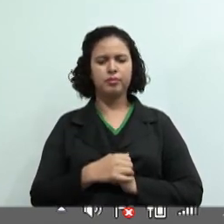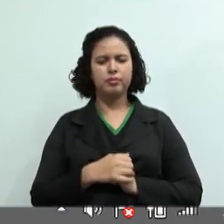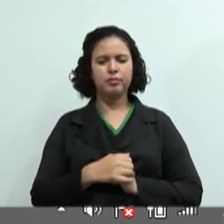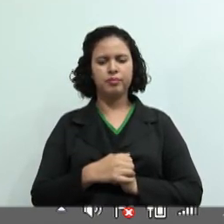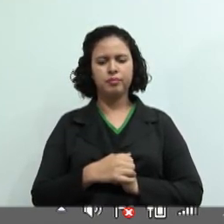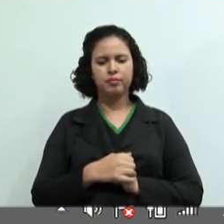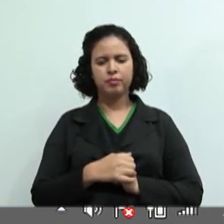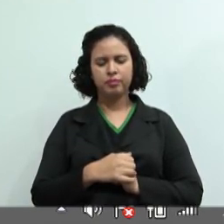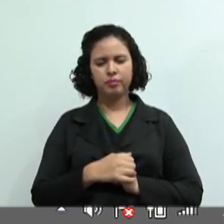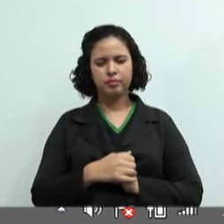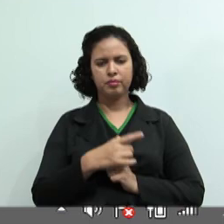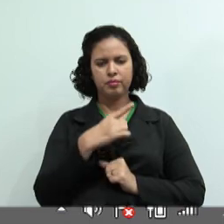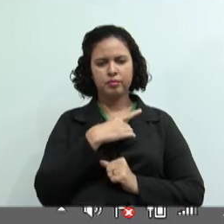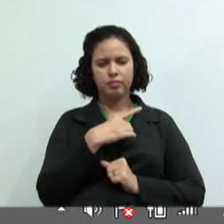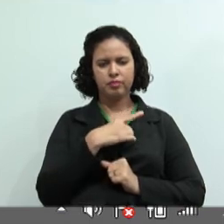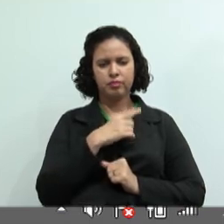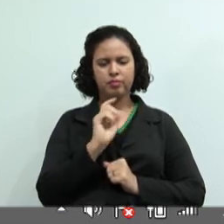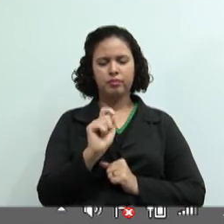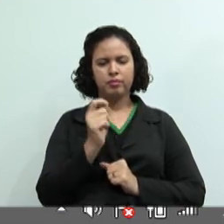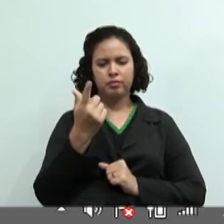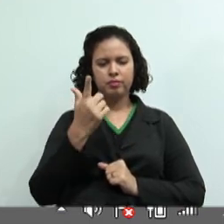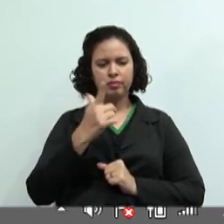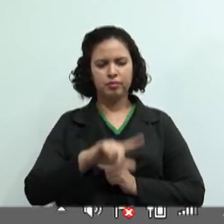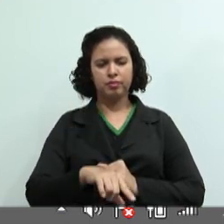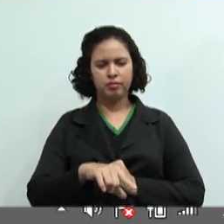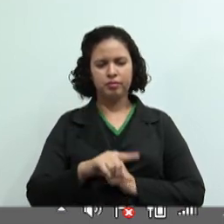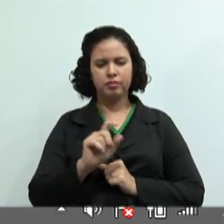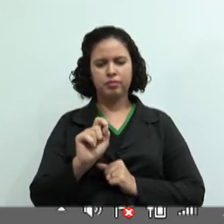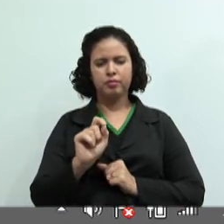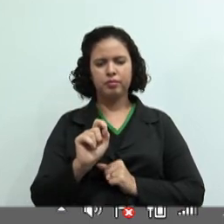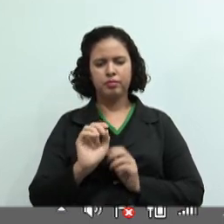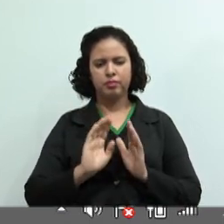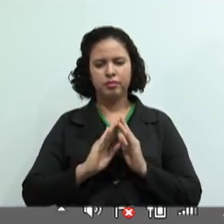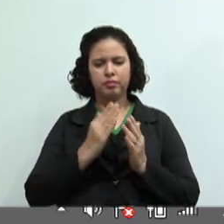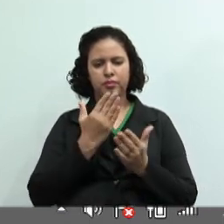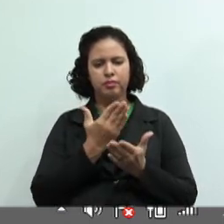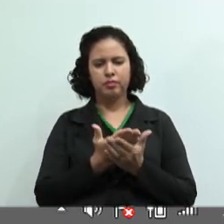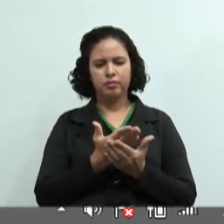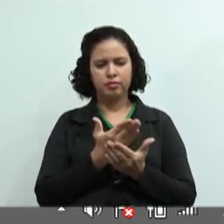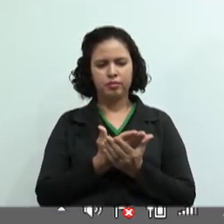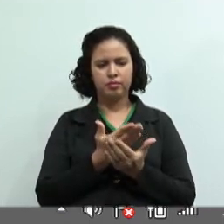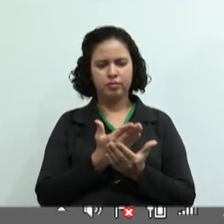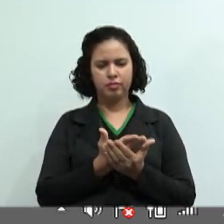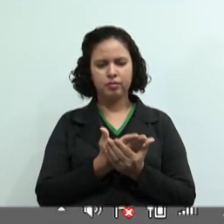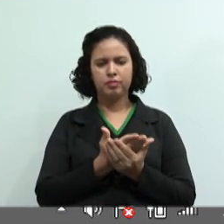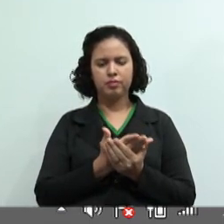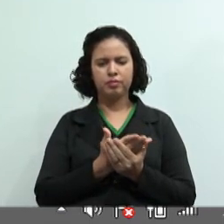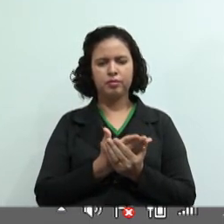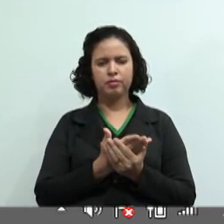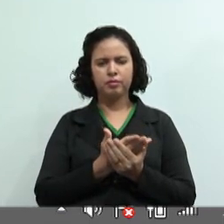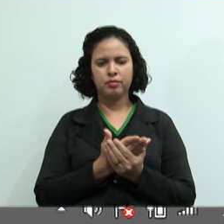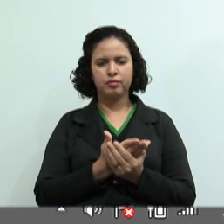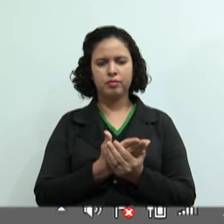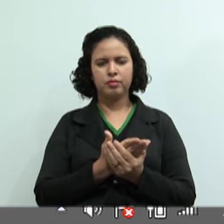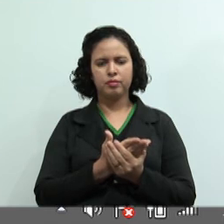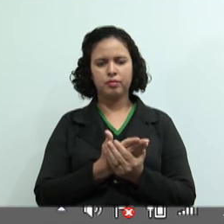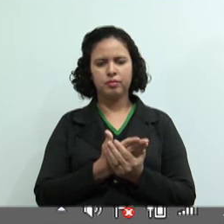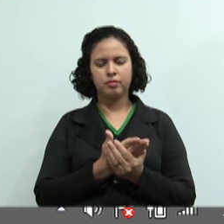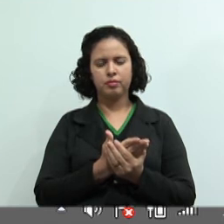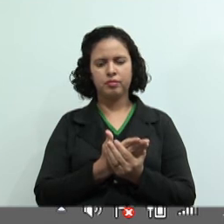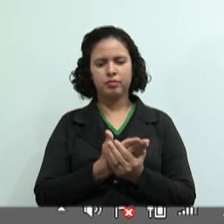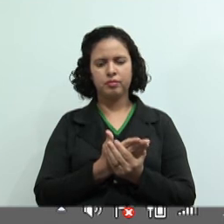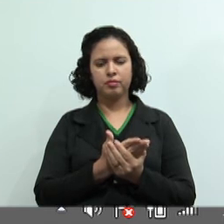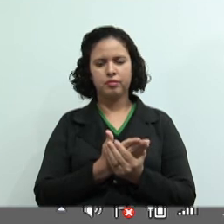temos aqui, mais uma turma, vamos aqui, a escola Francisco